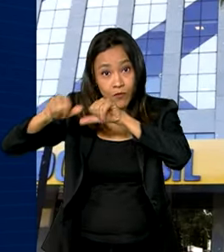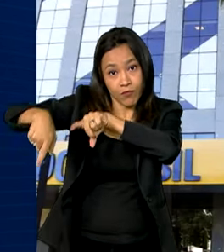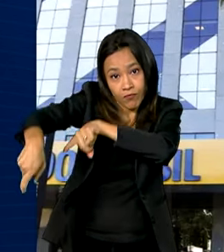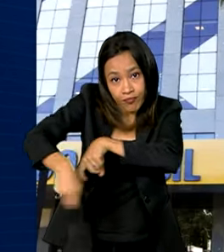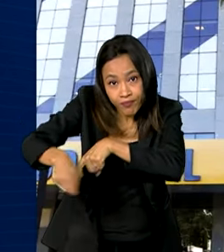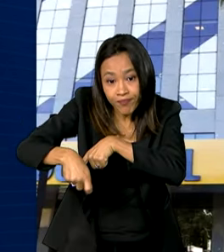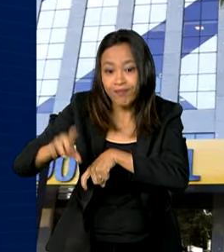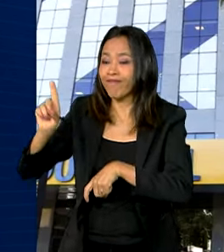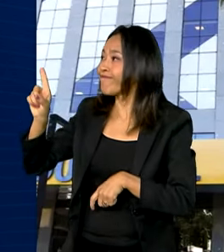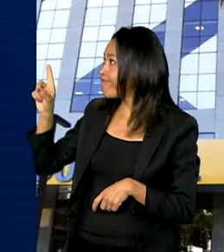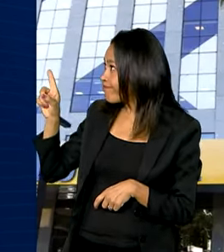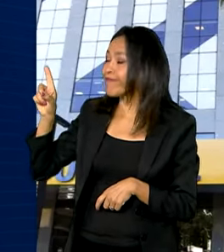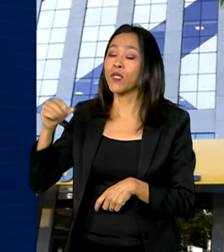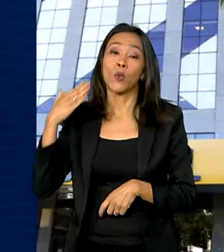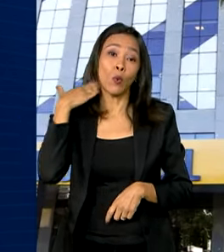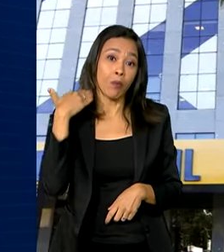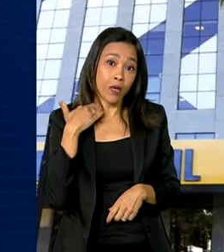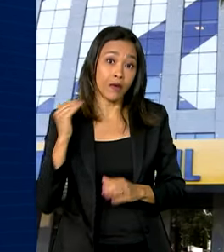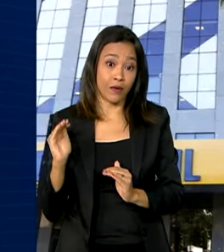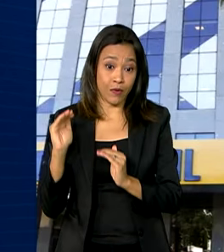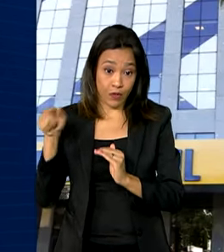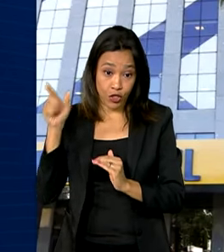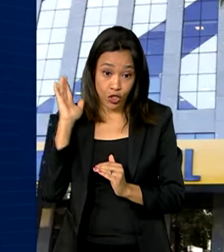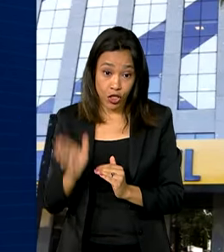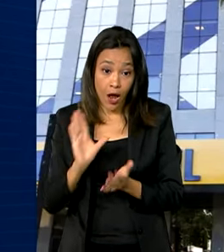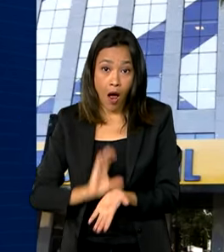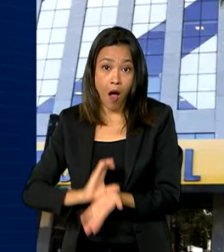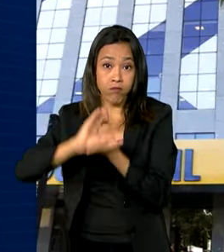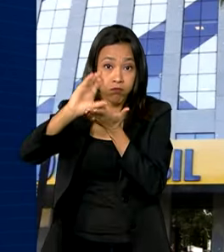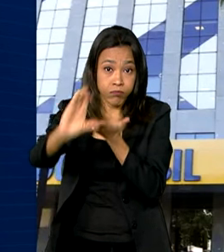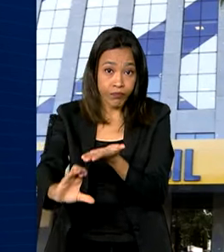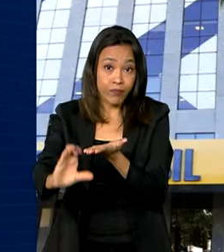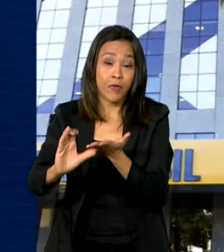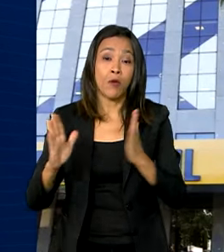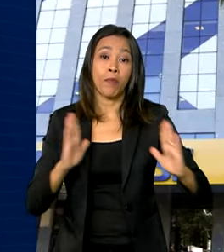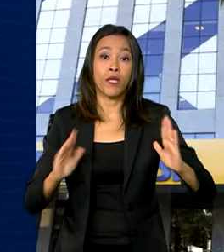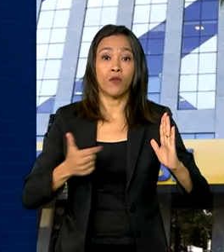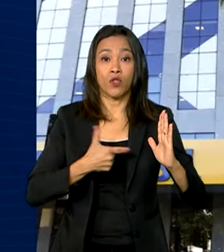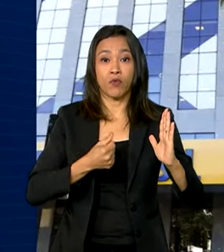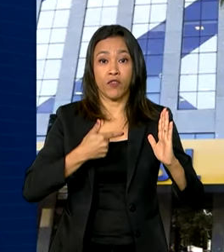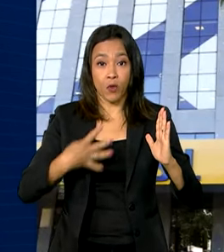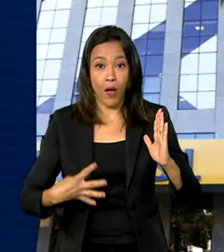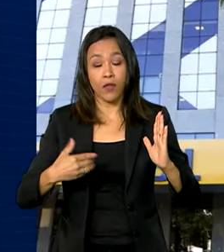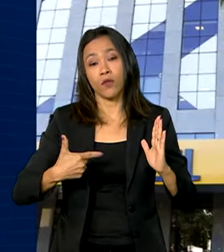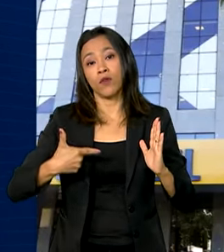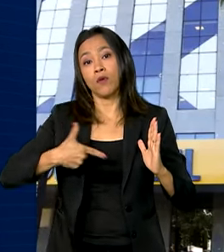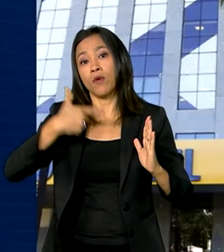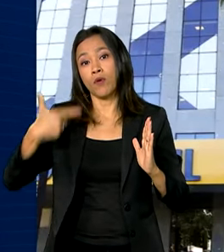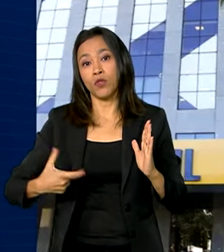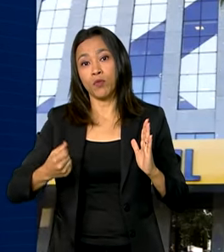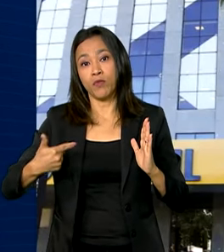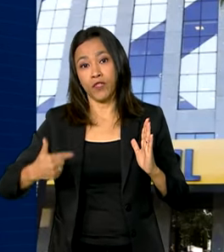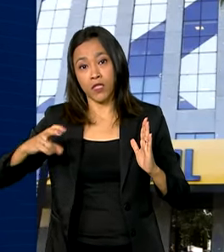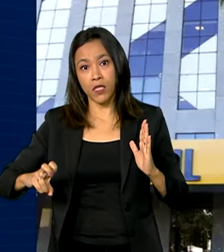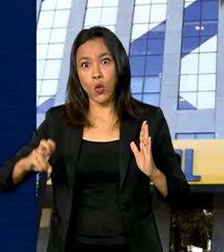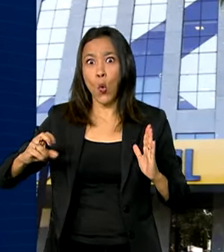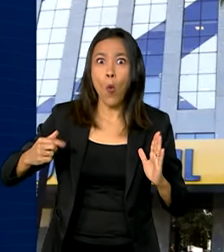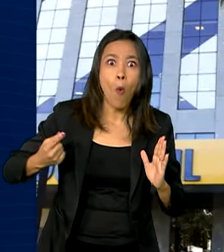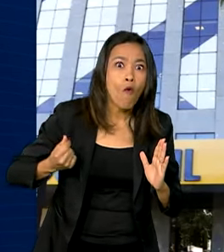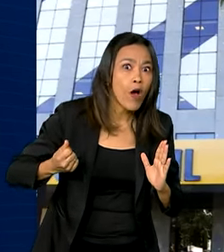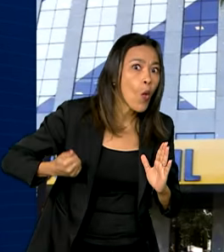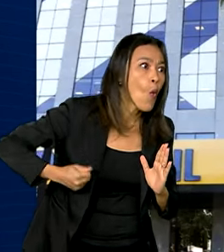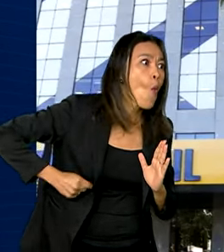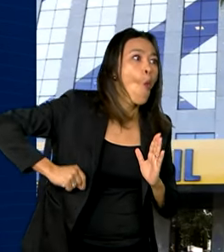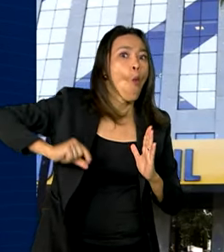o Banco do Brasil desembolsou para a safra 2024-2025 o maior valor da